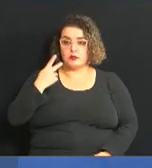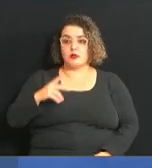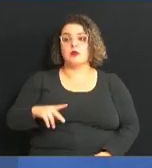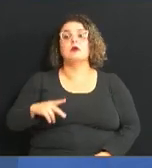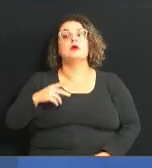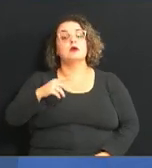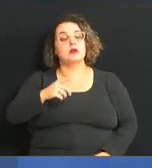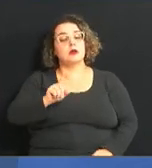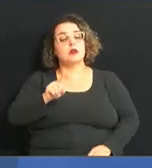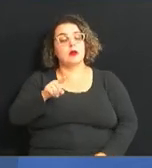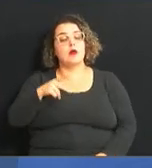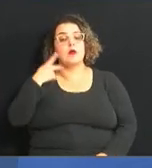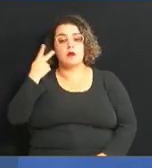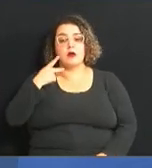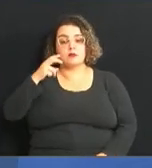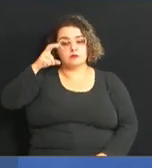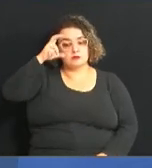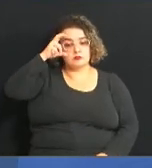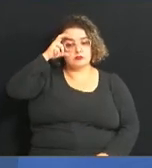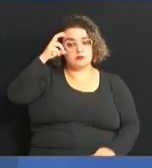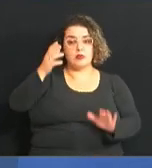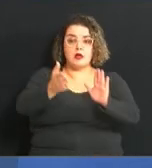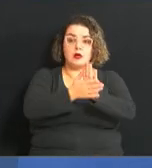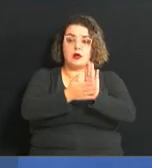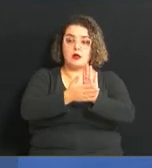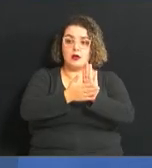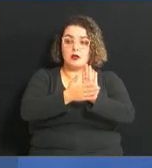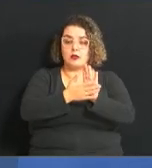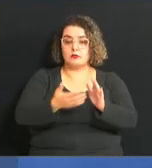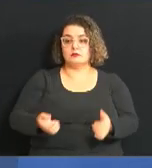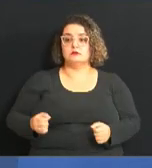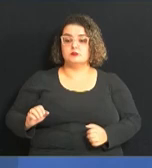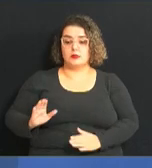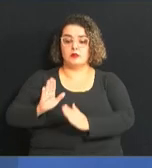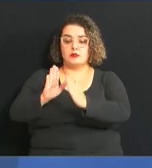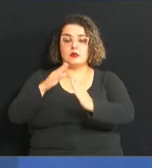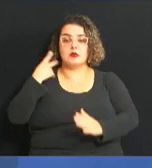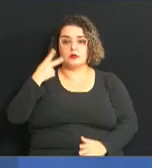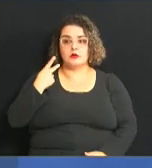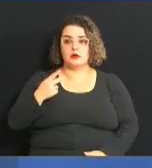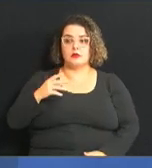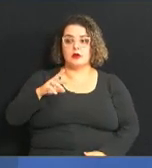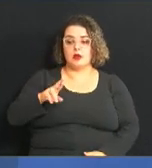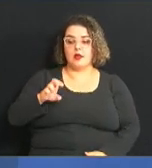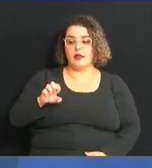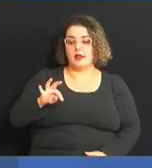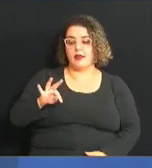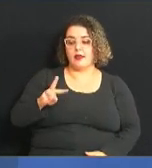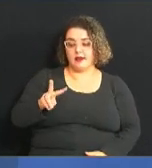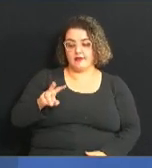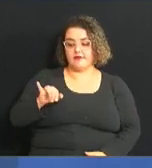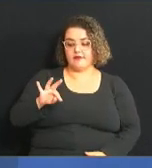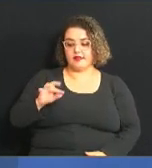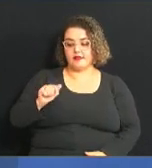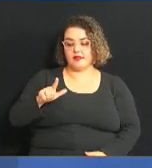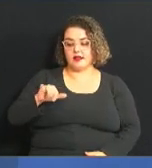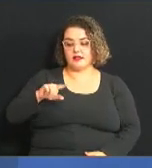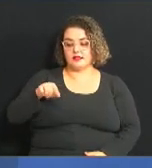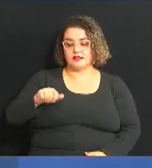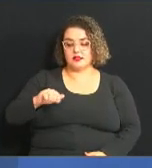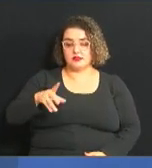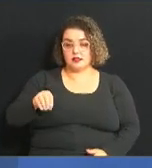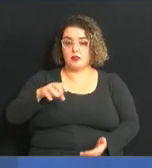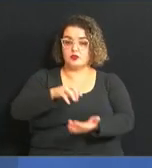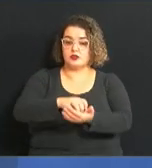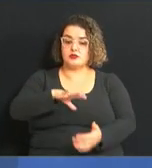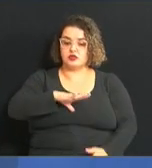Carlinhos Camelô que propôs essa criação da frente parlamentar da revitalização do Centro de Campinas. O